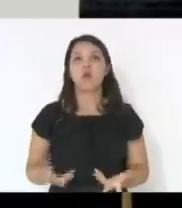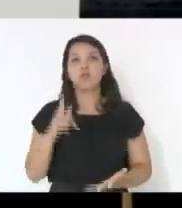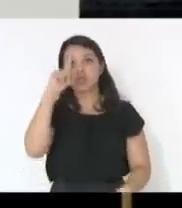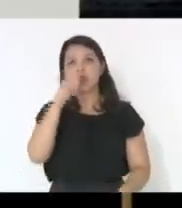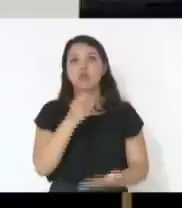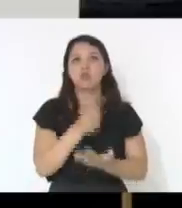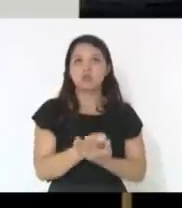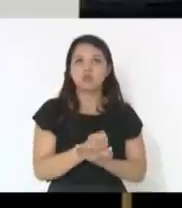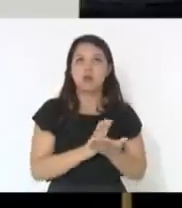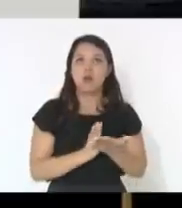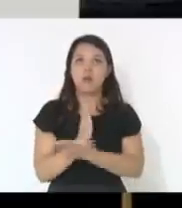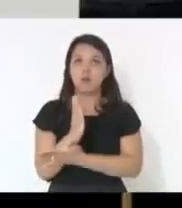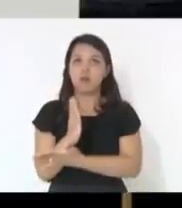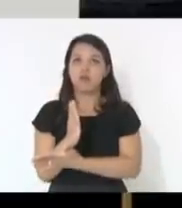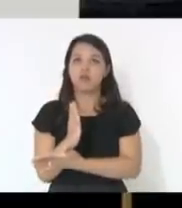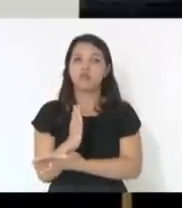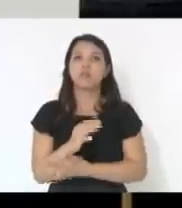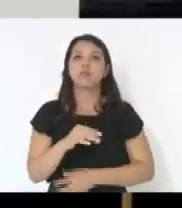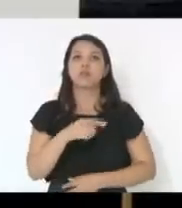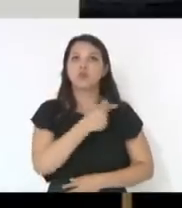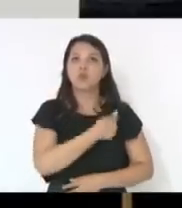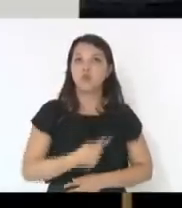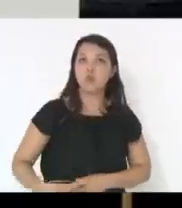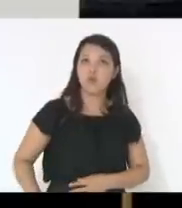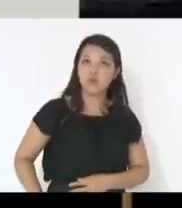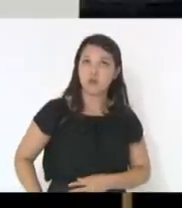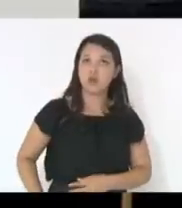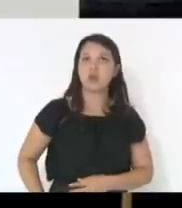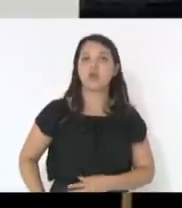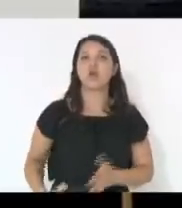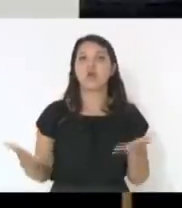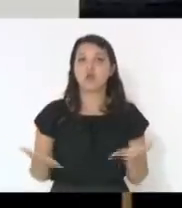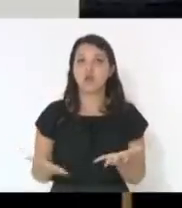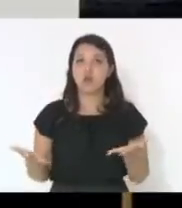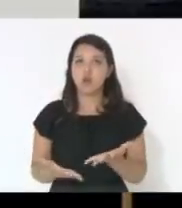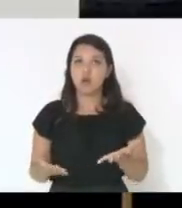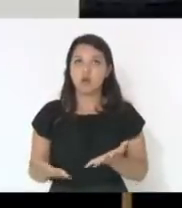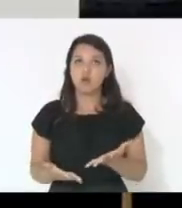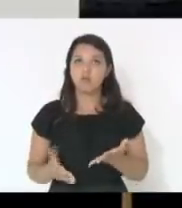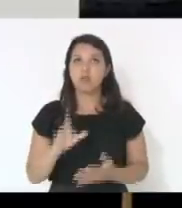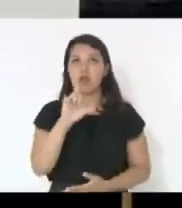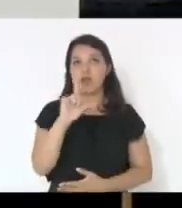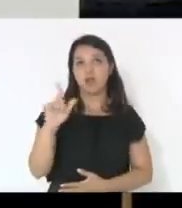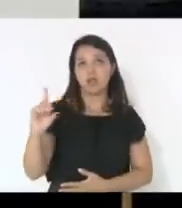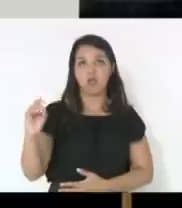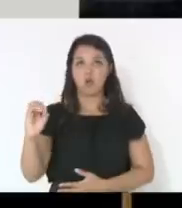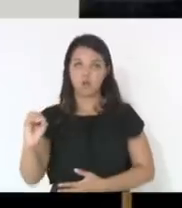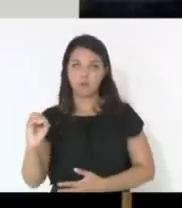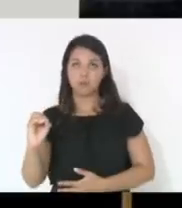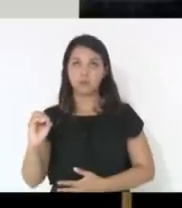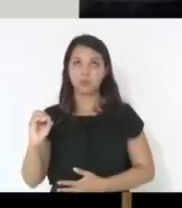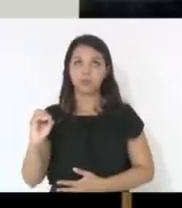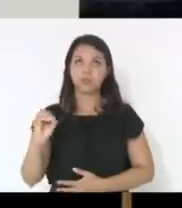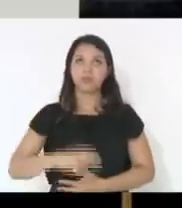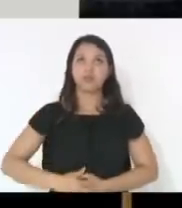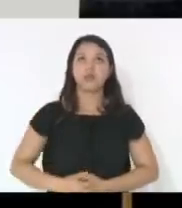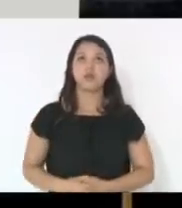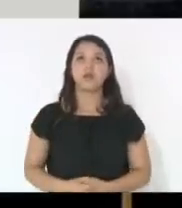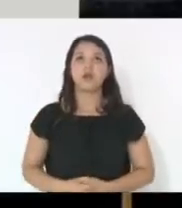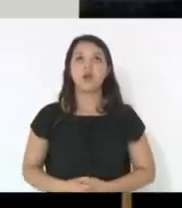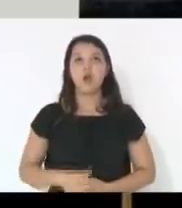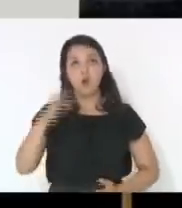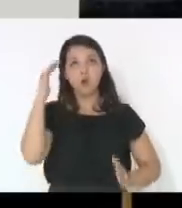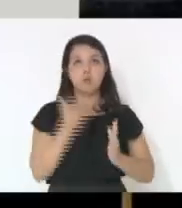aprovar. O governo atual colocou na LDO e disse que assim estava cumprindo.